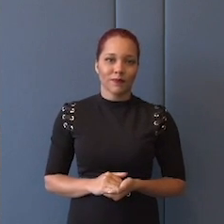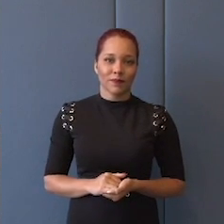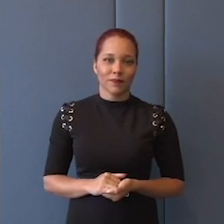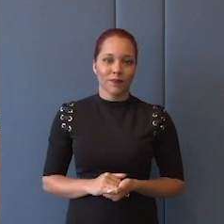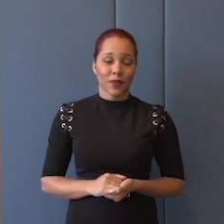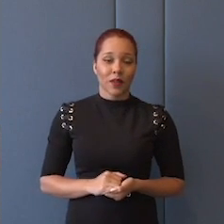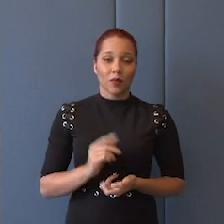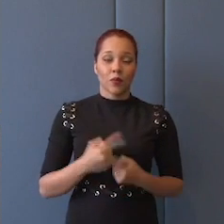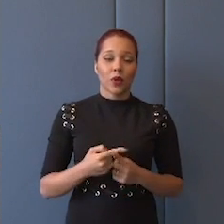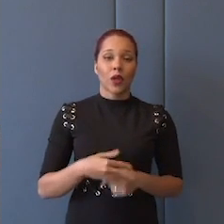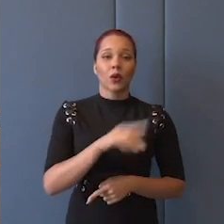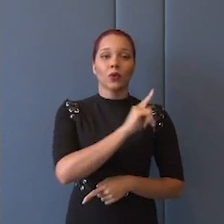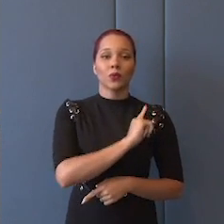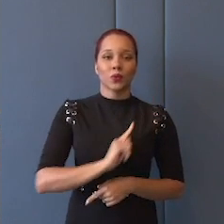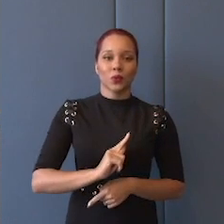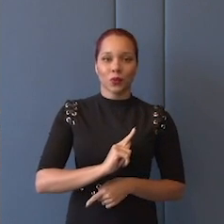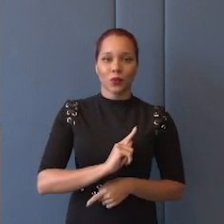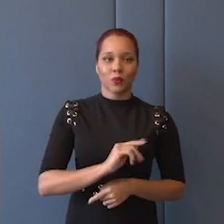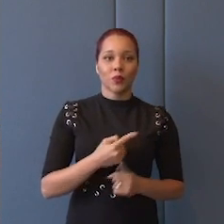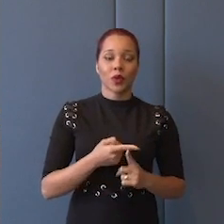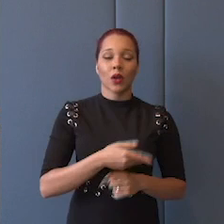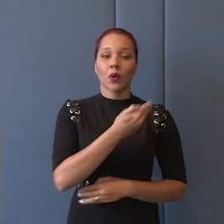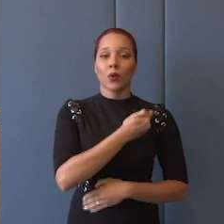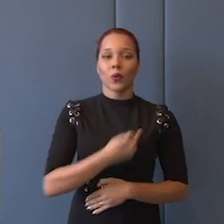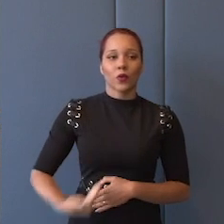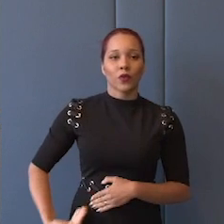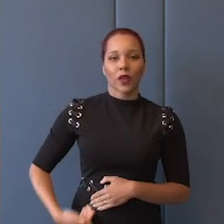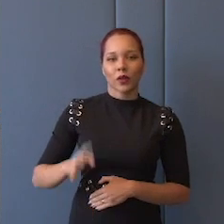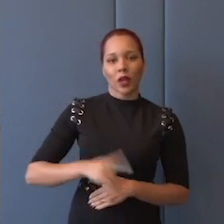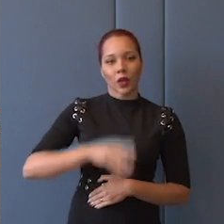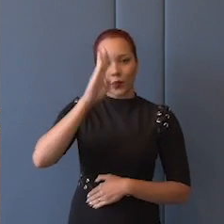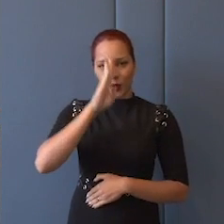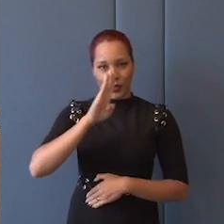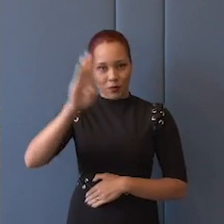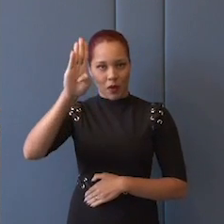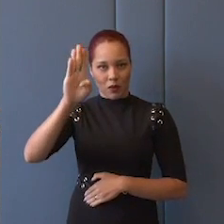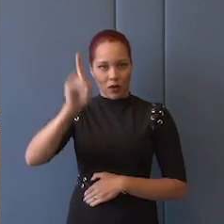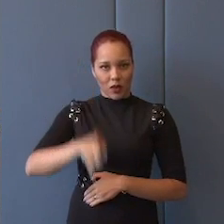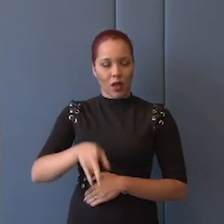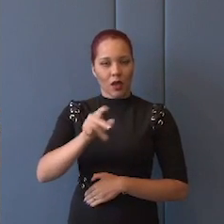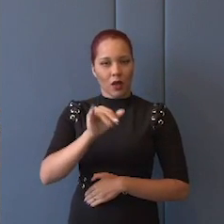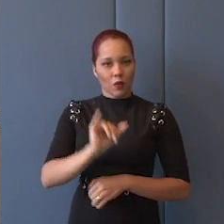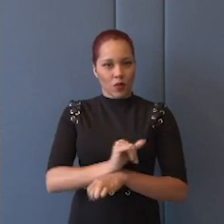Os governos são o ator, o instrumento